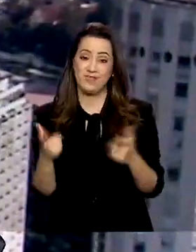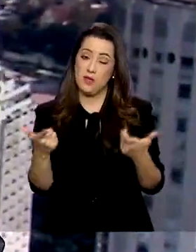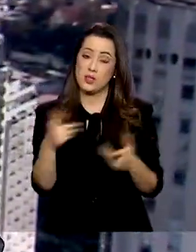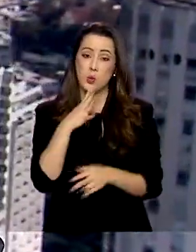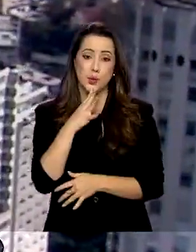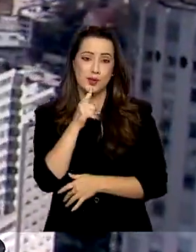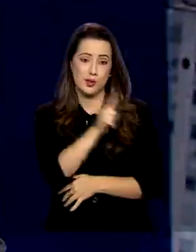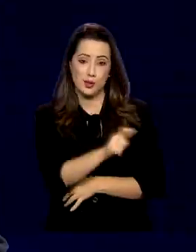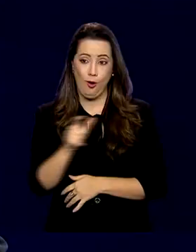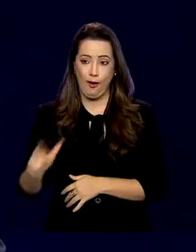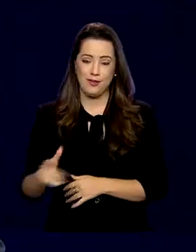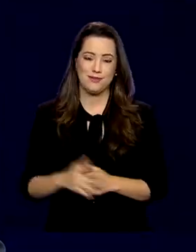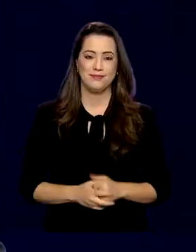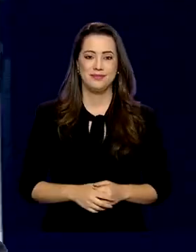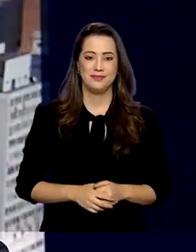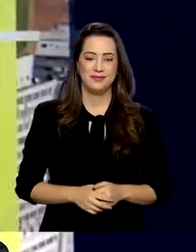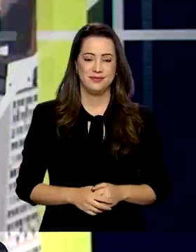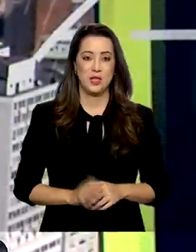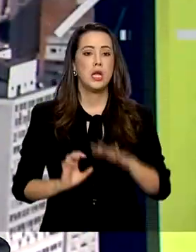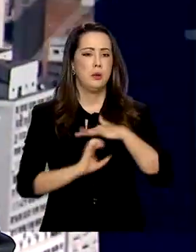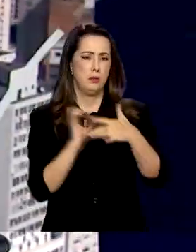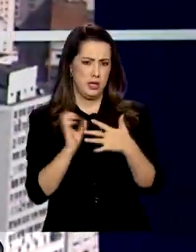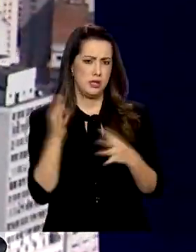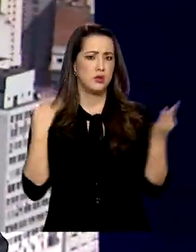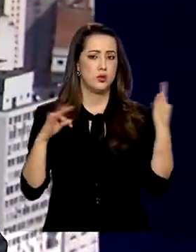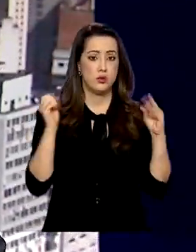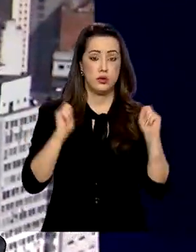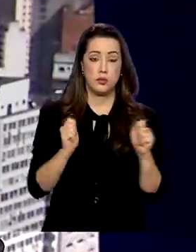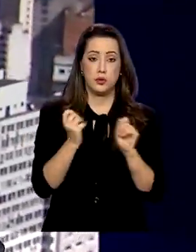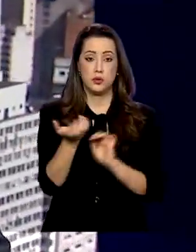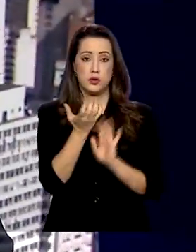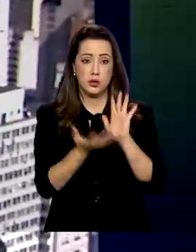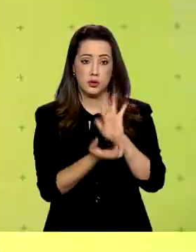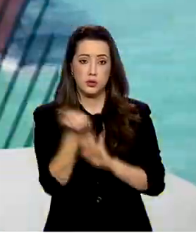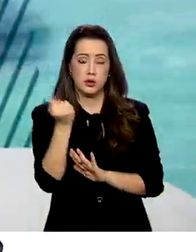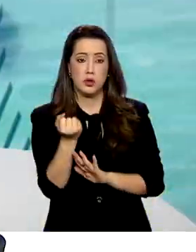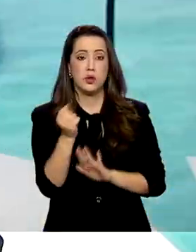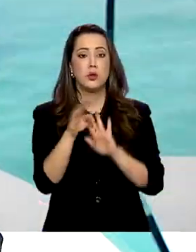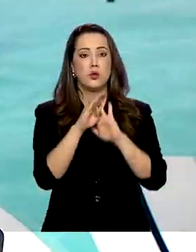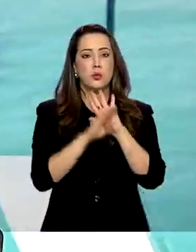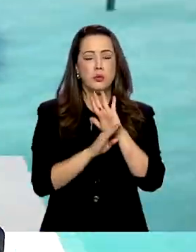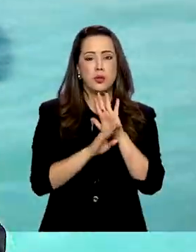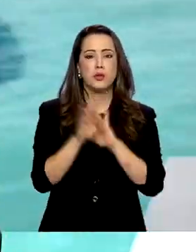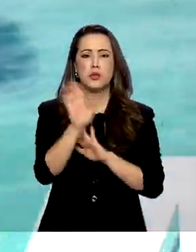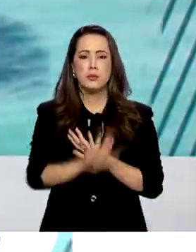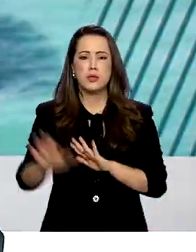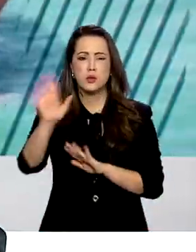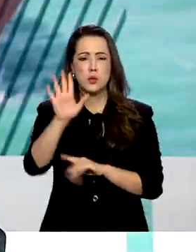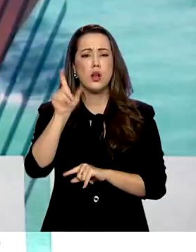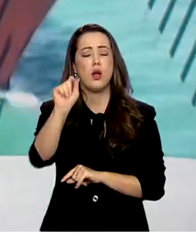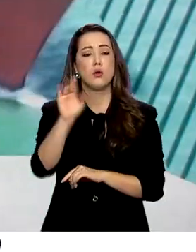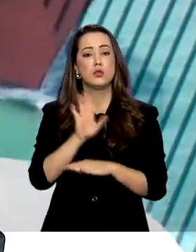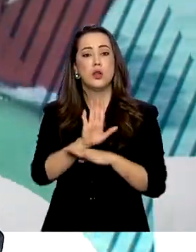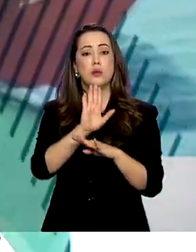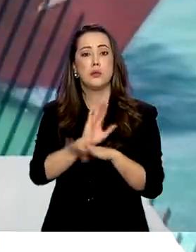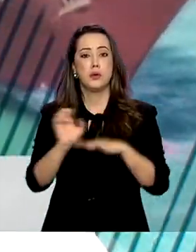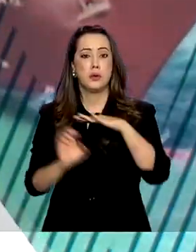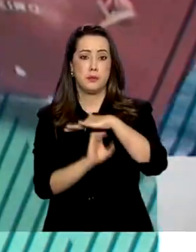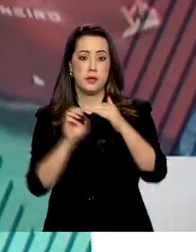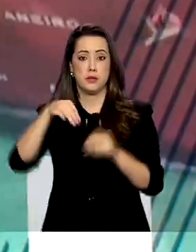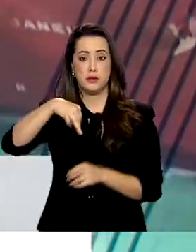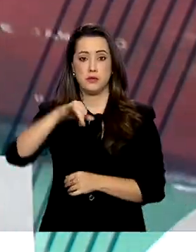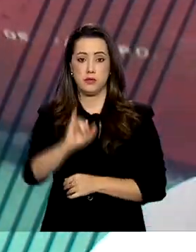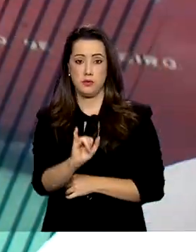E empreendedores de turismo podem aderir ao crédito do Programa Nacional de Apoio às Microempresas e Empresas de